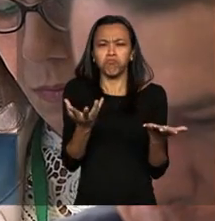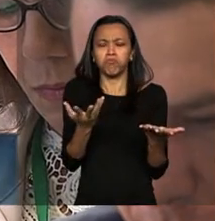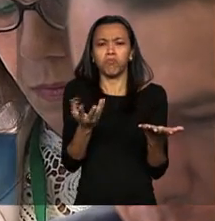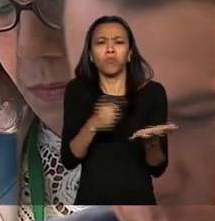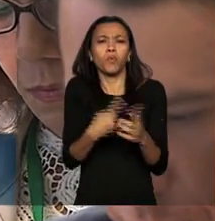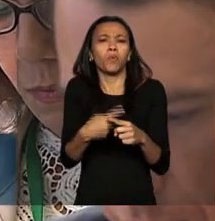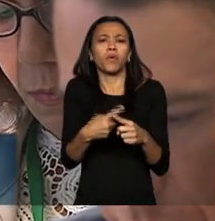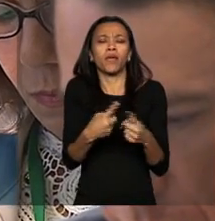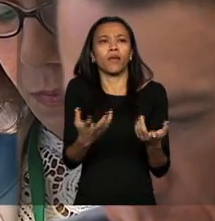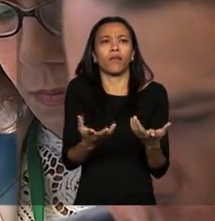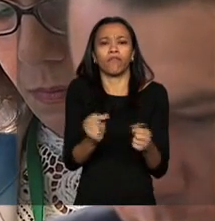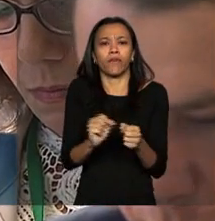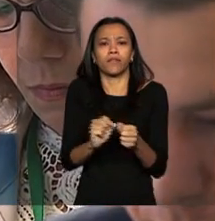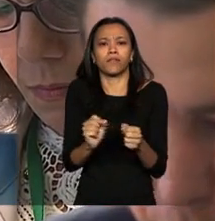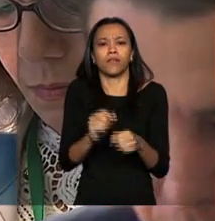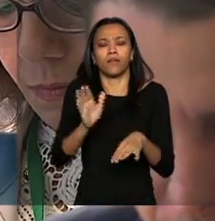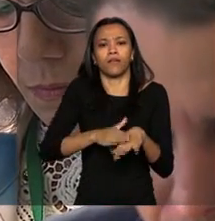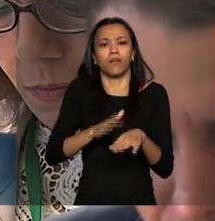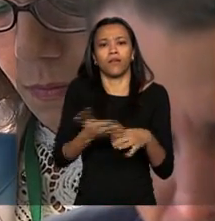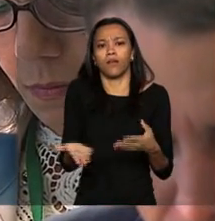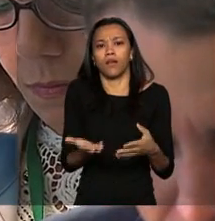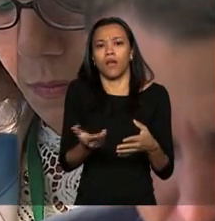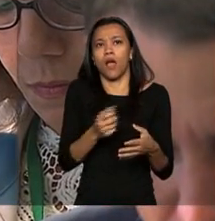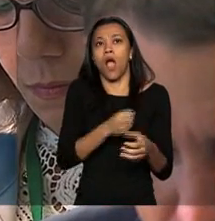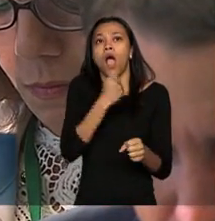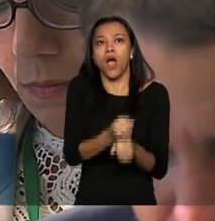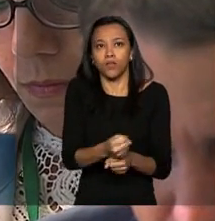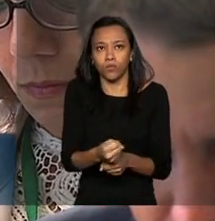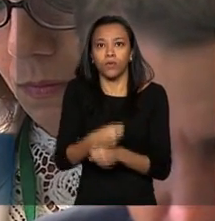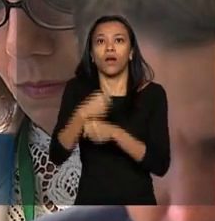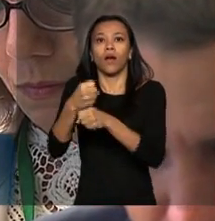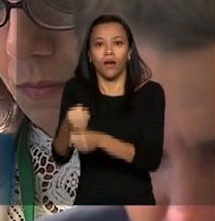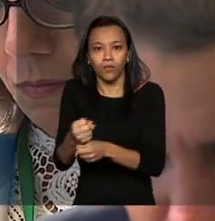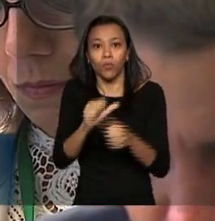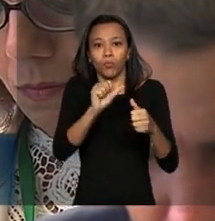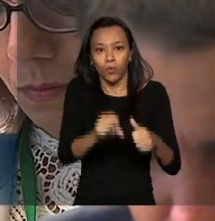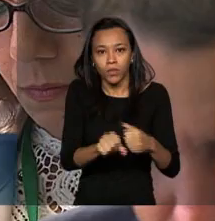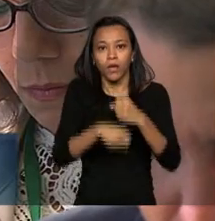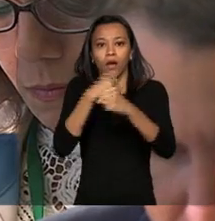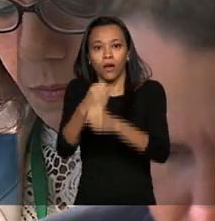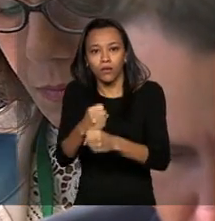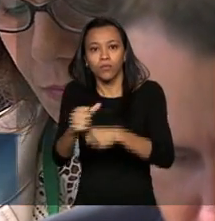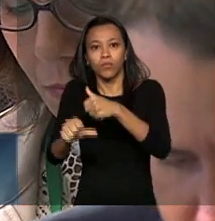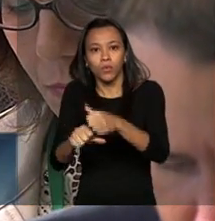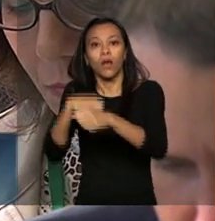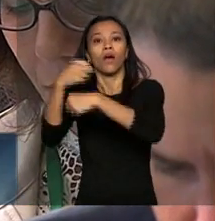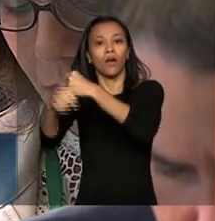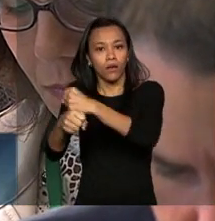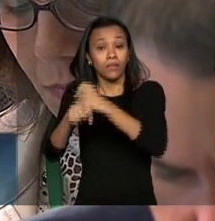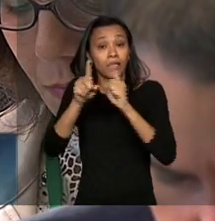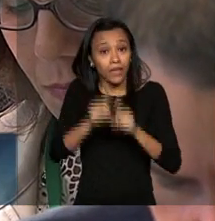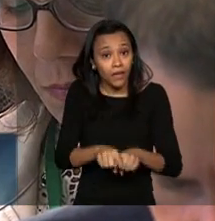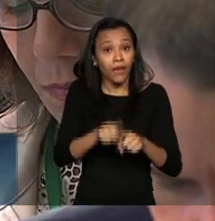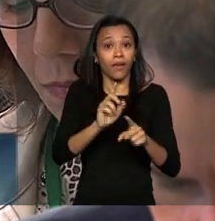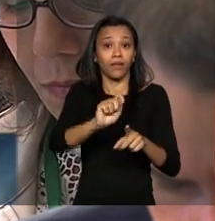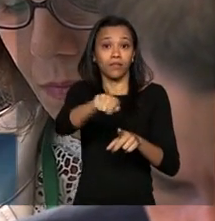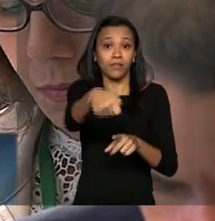por que não fazer alterações de ano em ano nessa regra que hoje é chamada de pontos